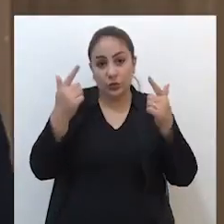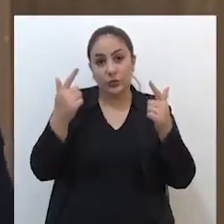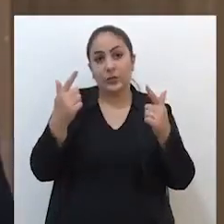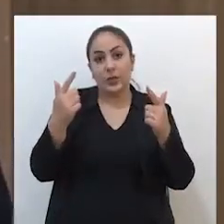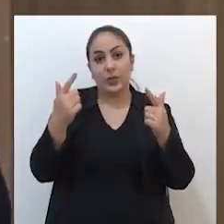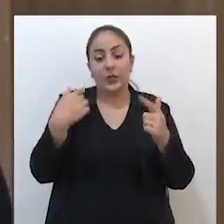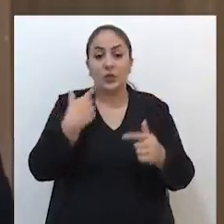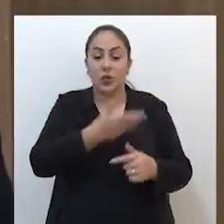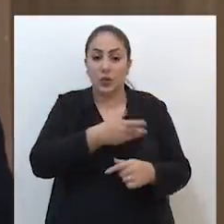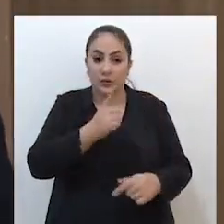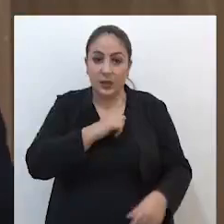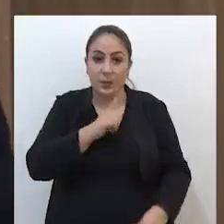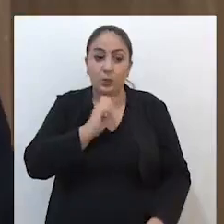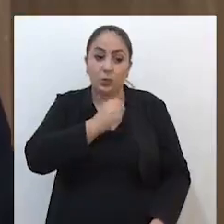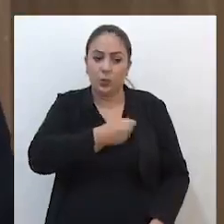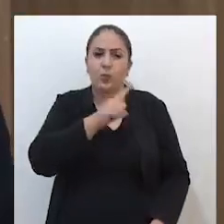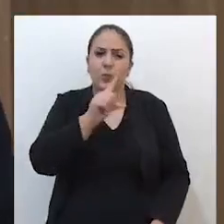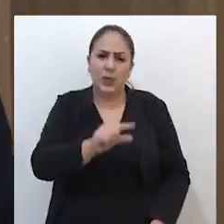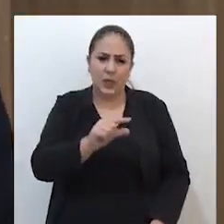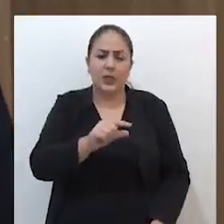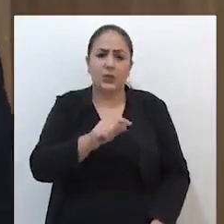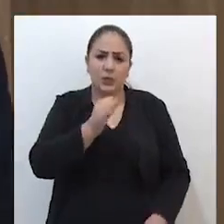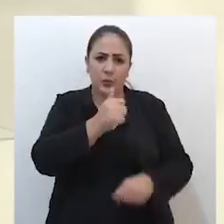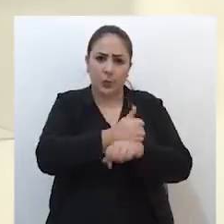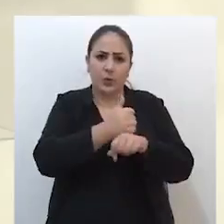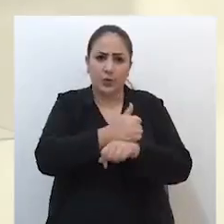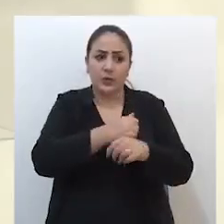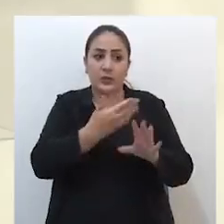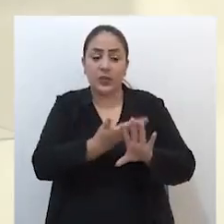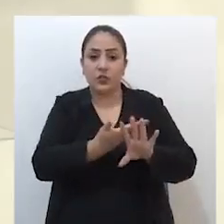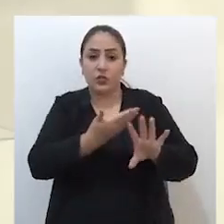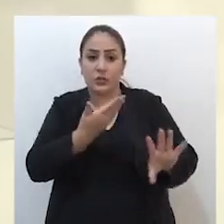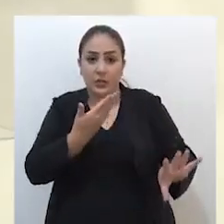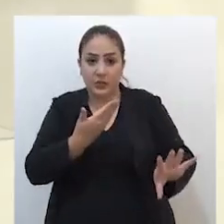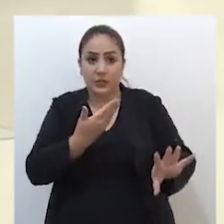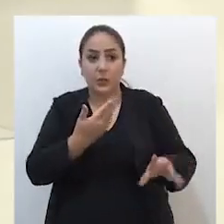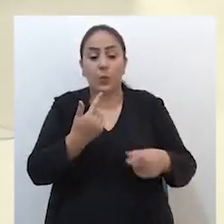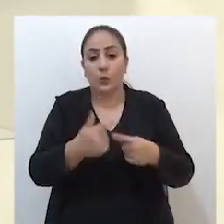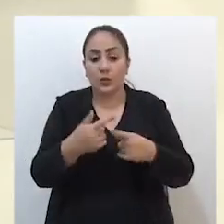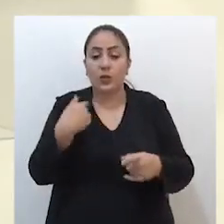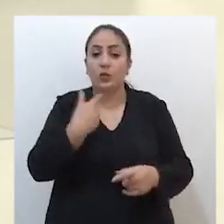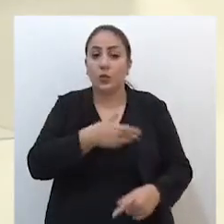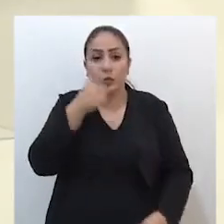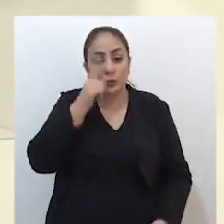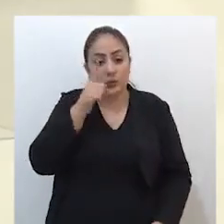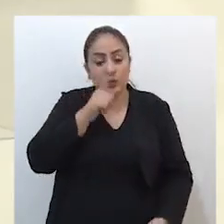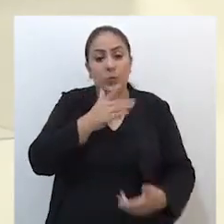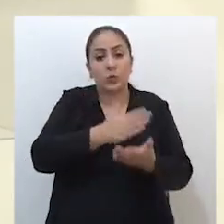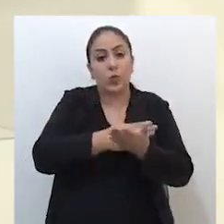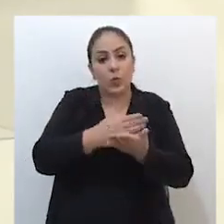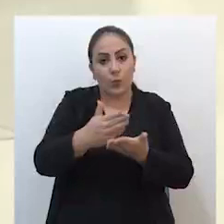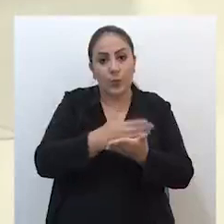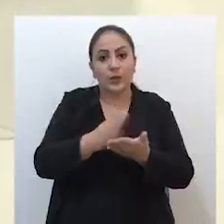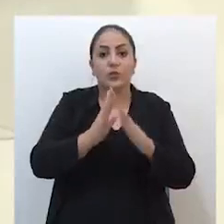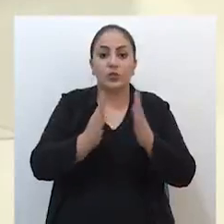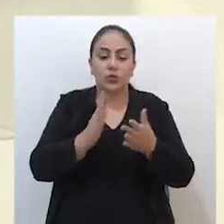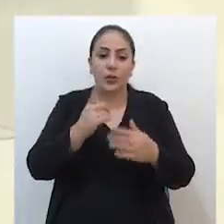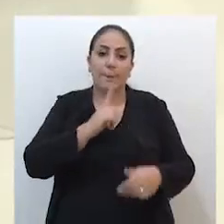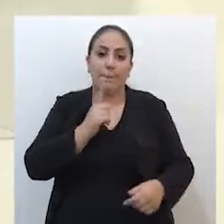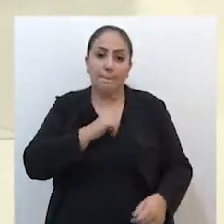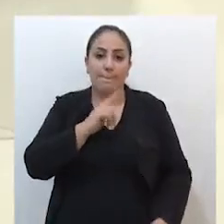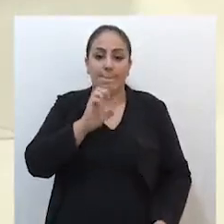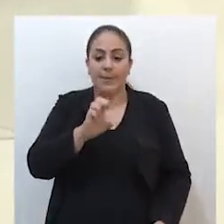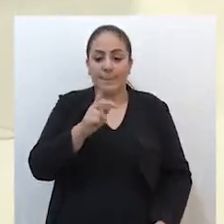muito pequenos, comparando com outros grandes hospitais afastados, porque nós conseguimos desde o início ter